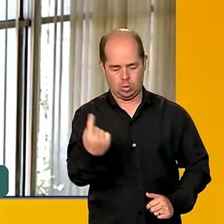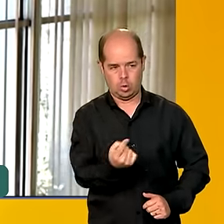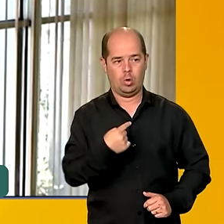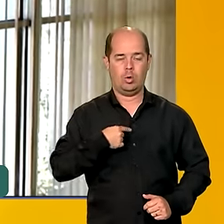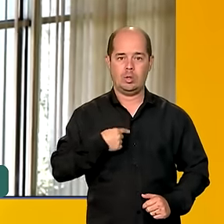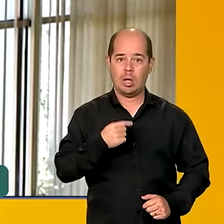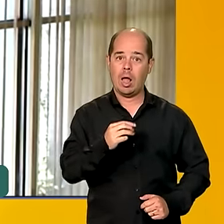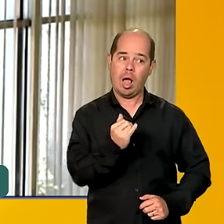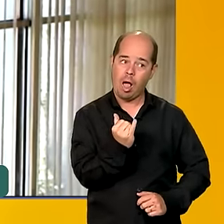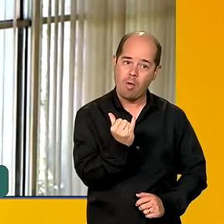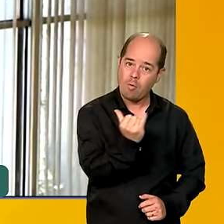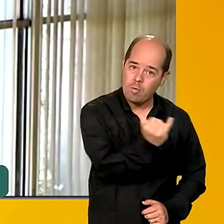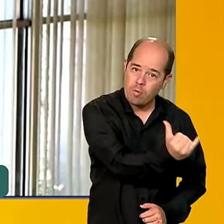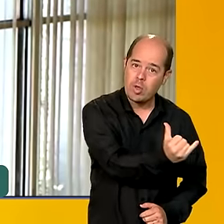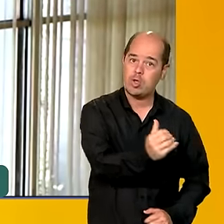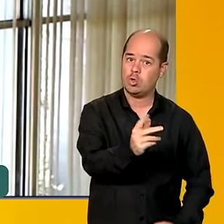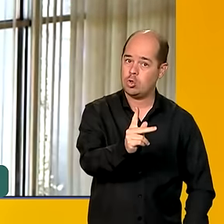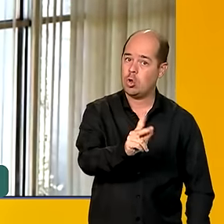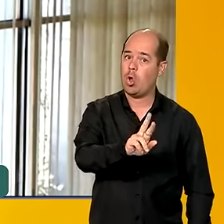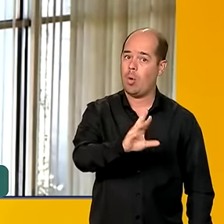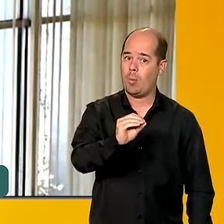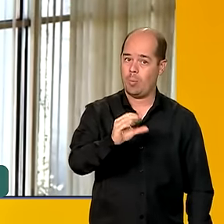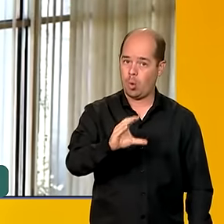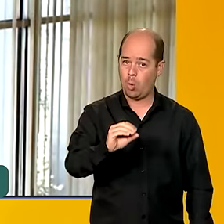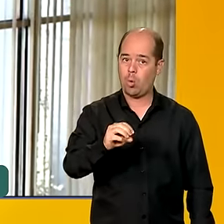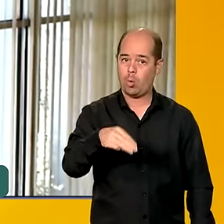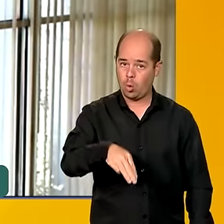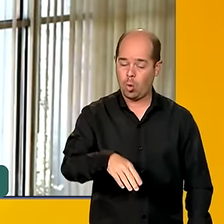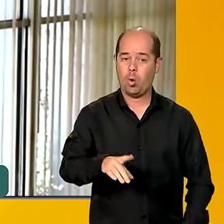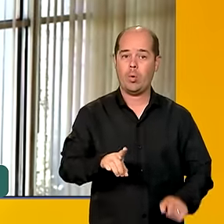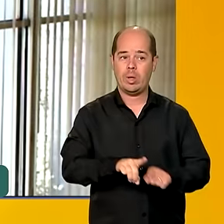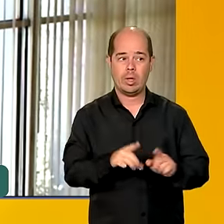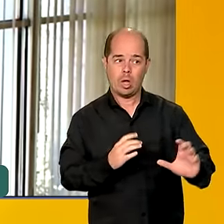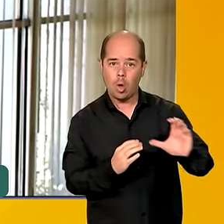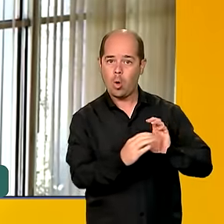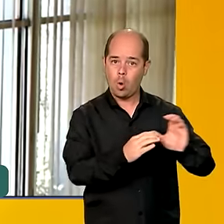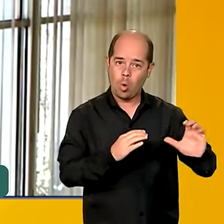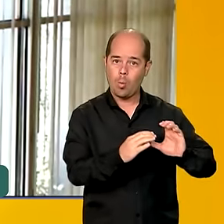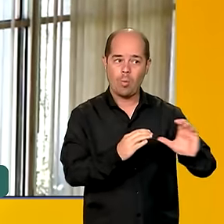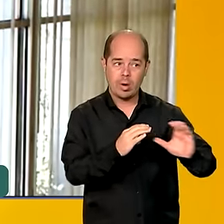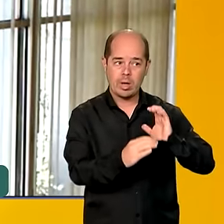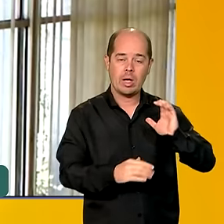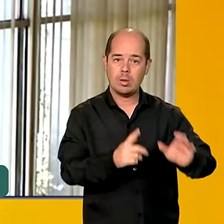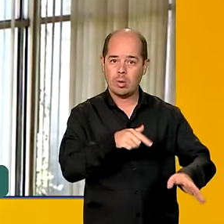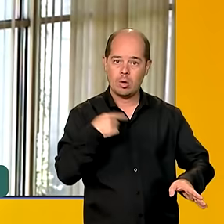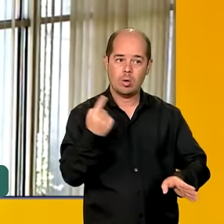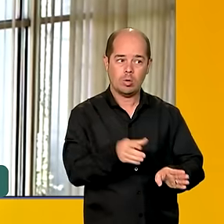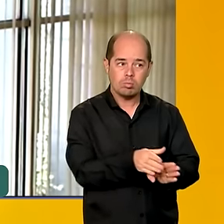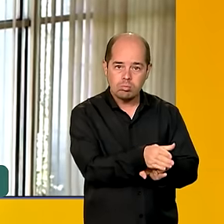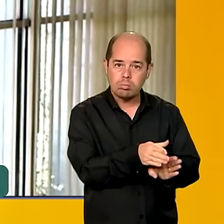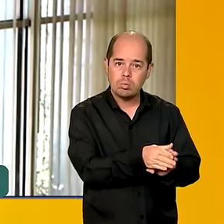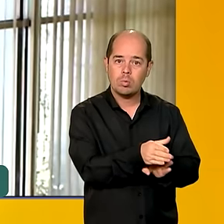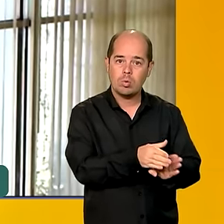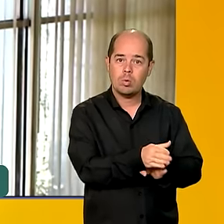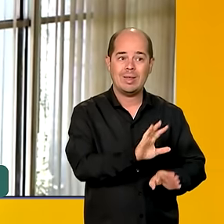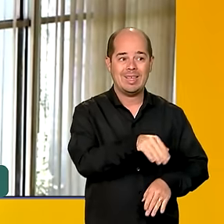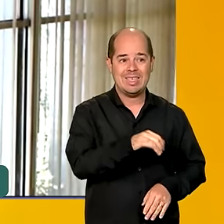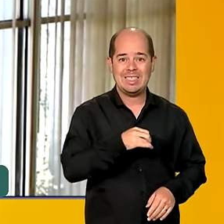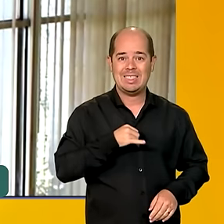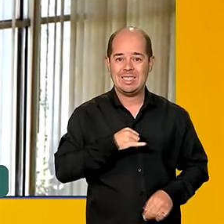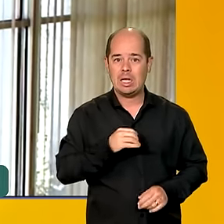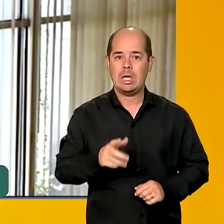e a partir disso se estabeleceu um canal de comunicação para orientar os PROCONs em relação às denúncias